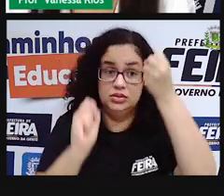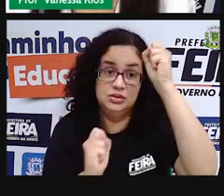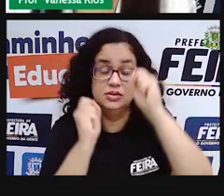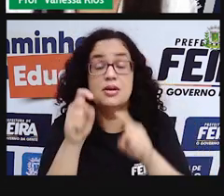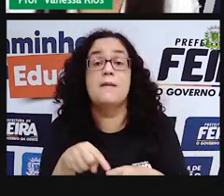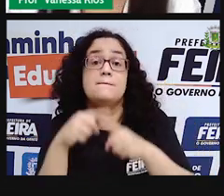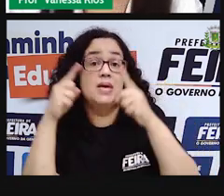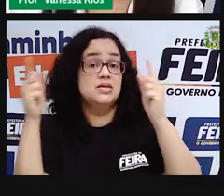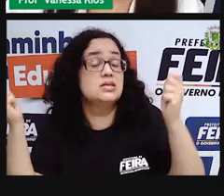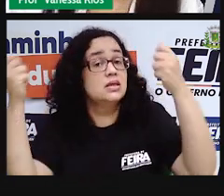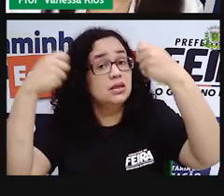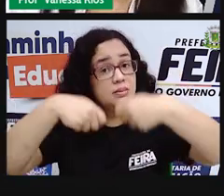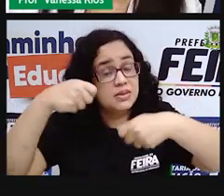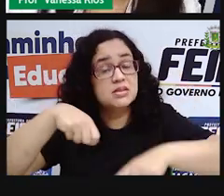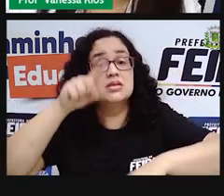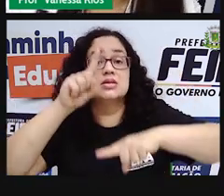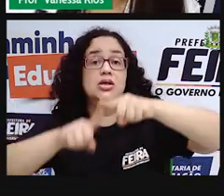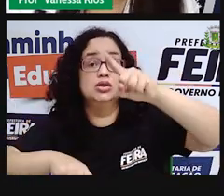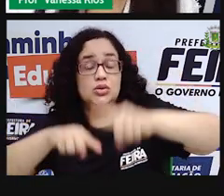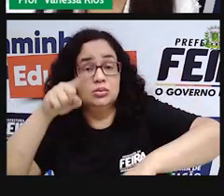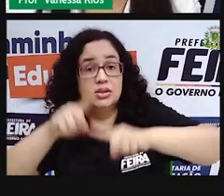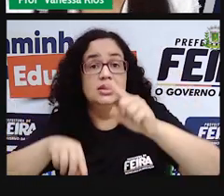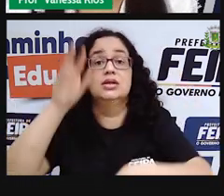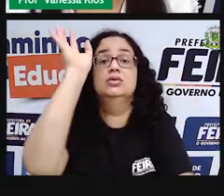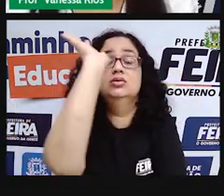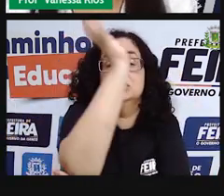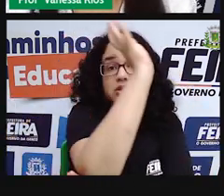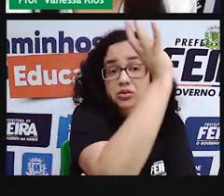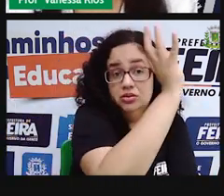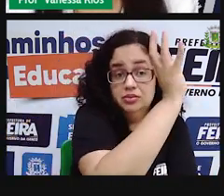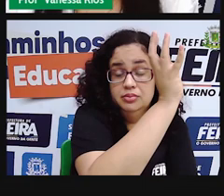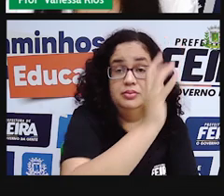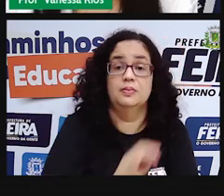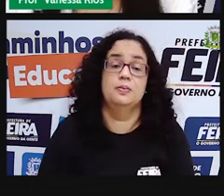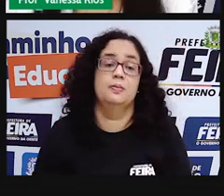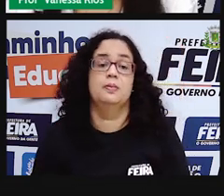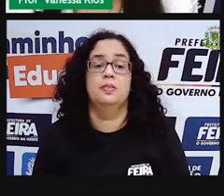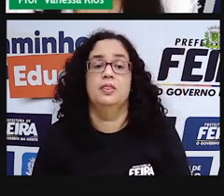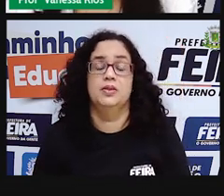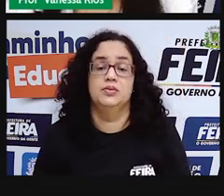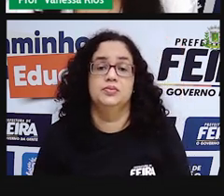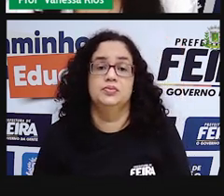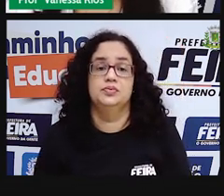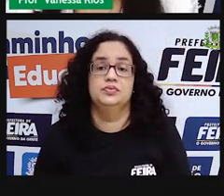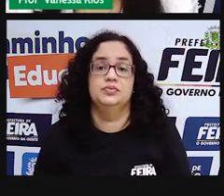dependem de matéria-prima natural para chegarem até sua produção.